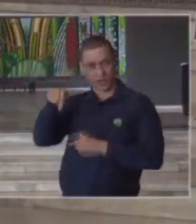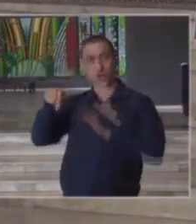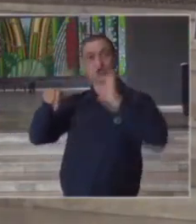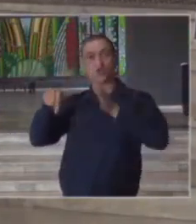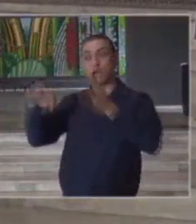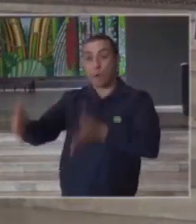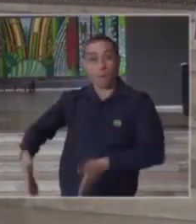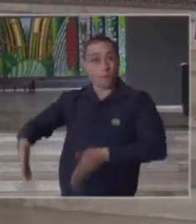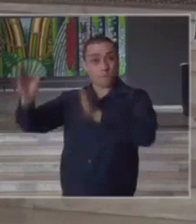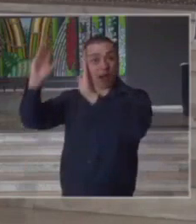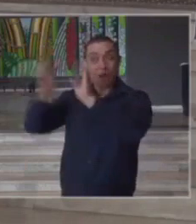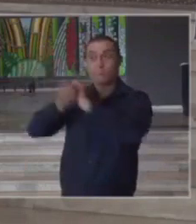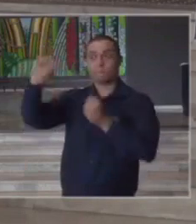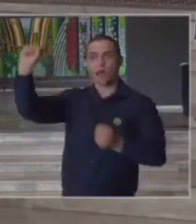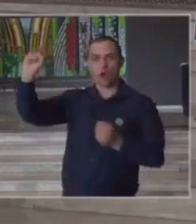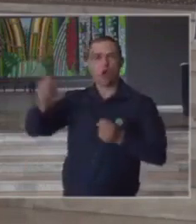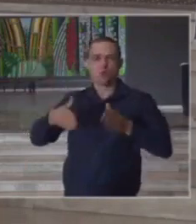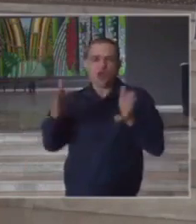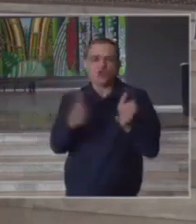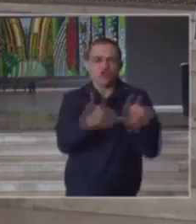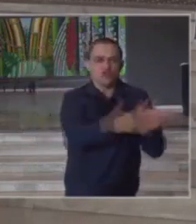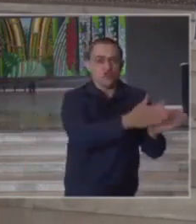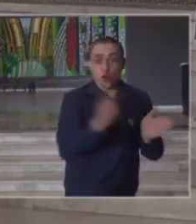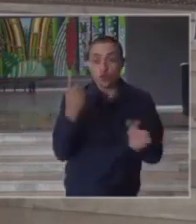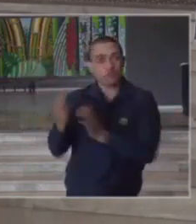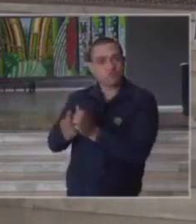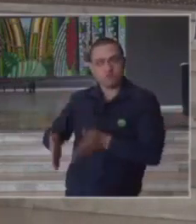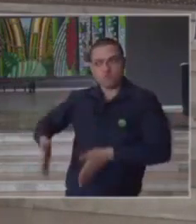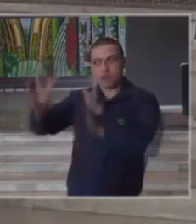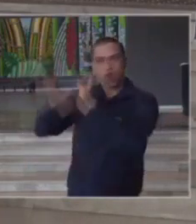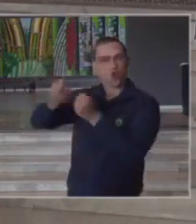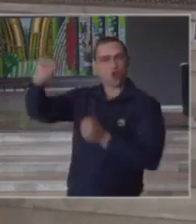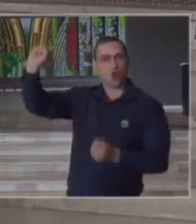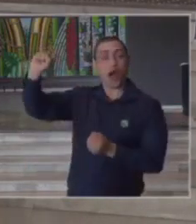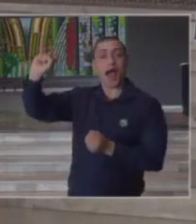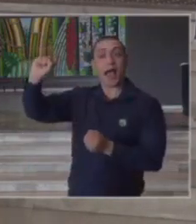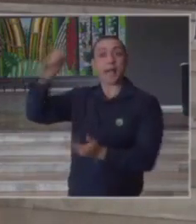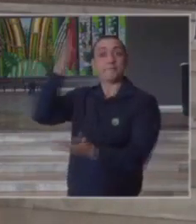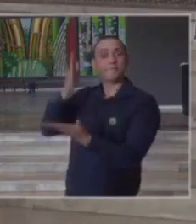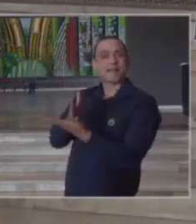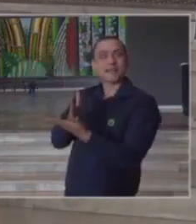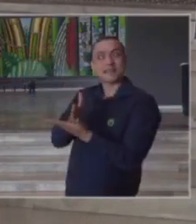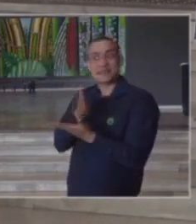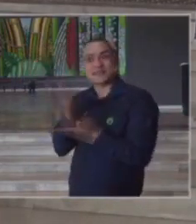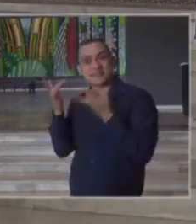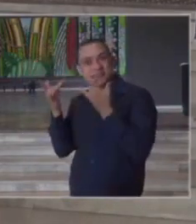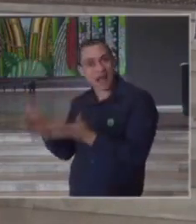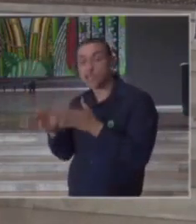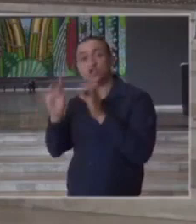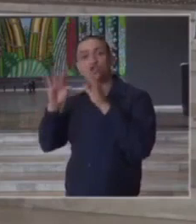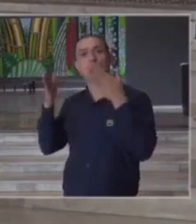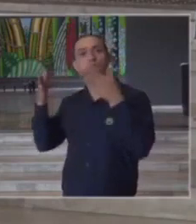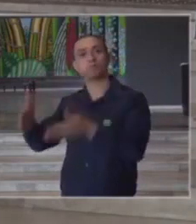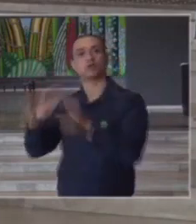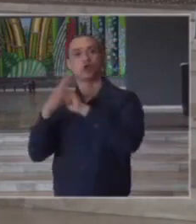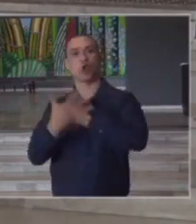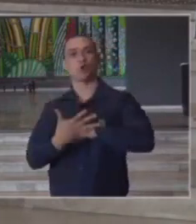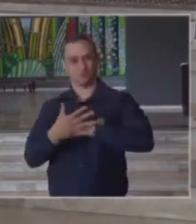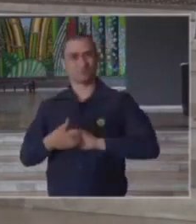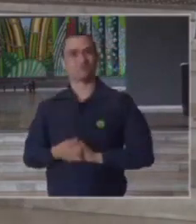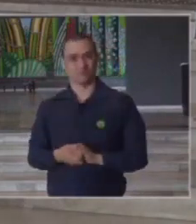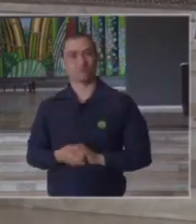o seu maior instituto que tem praticamente metade dos leitos do Hospital das Clínicas para o atendimento do Covid